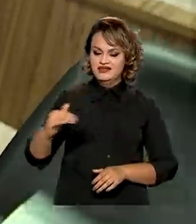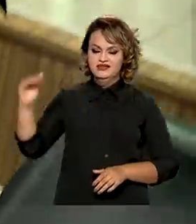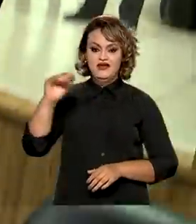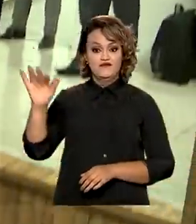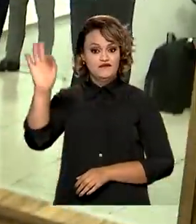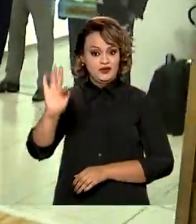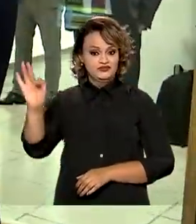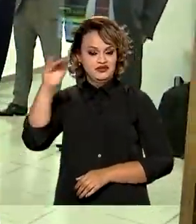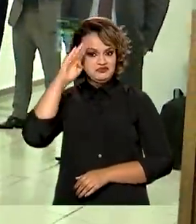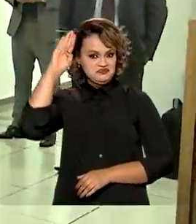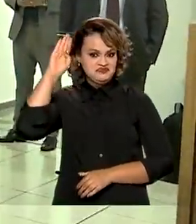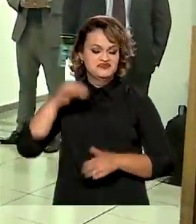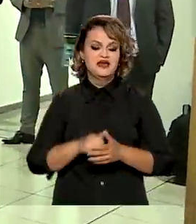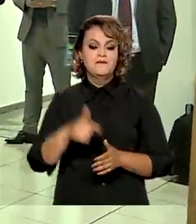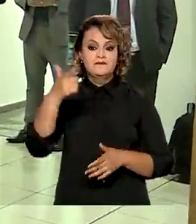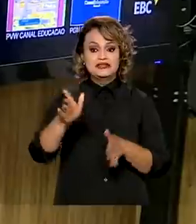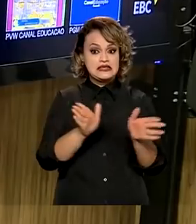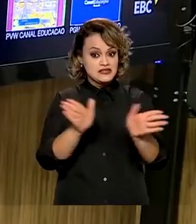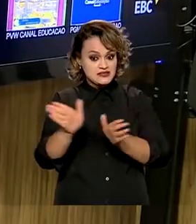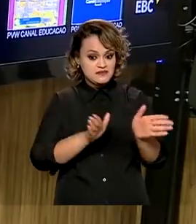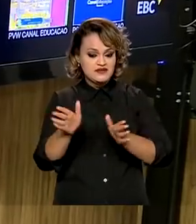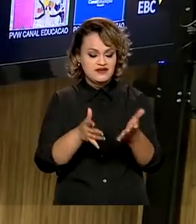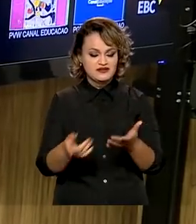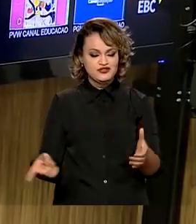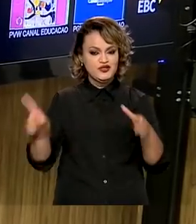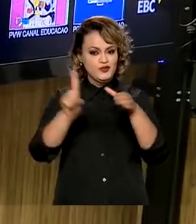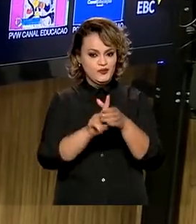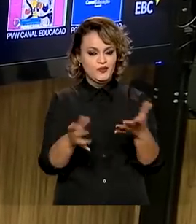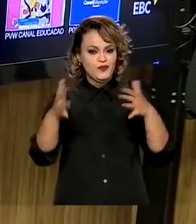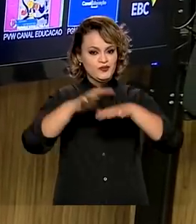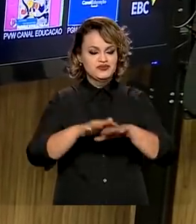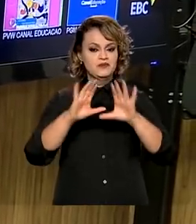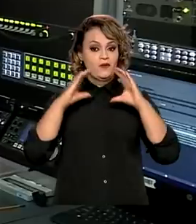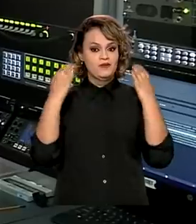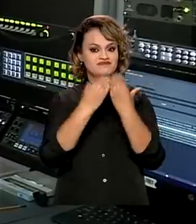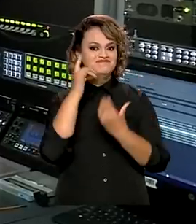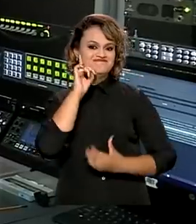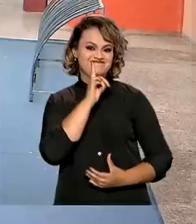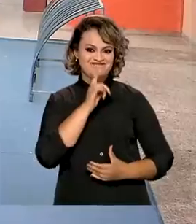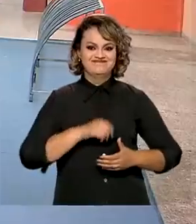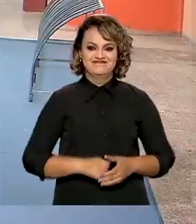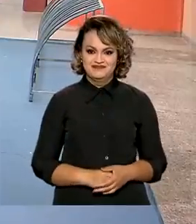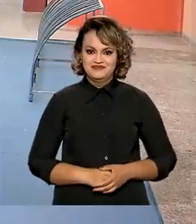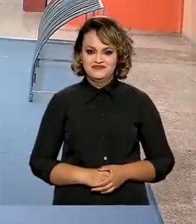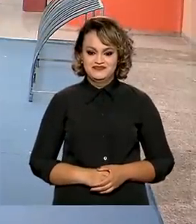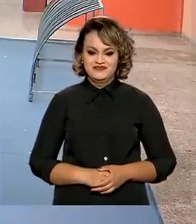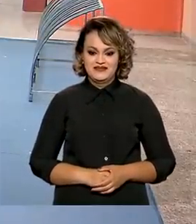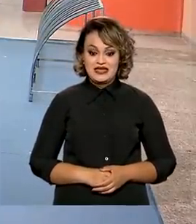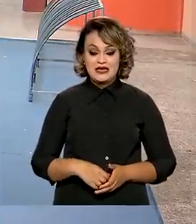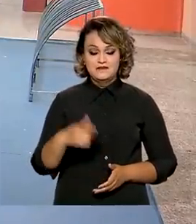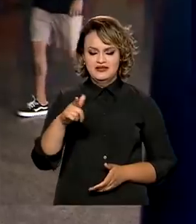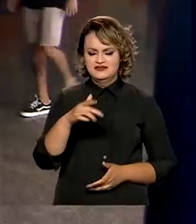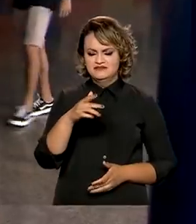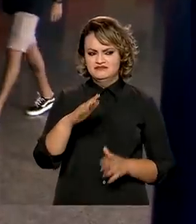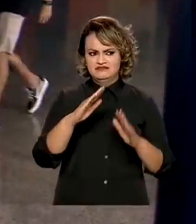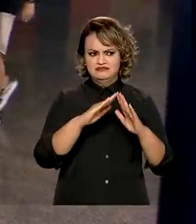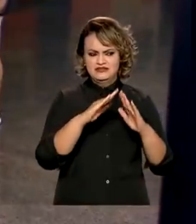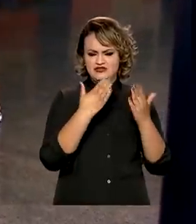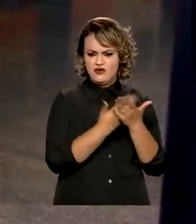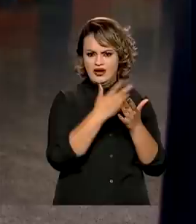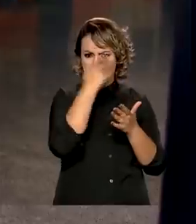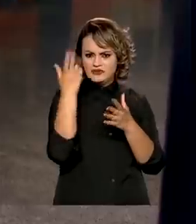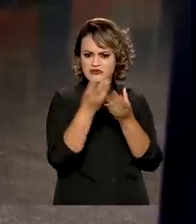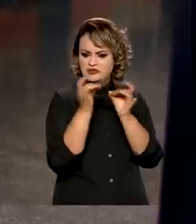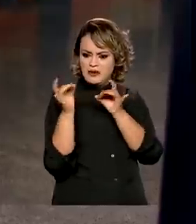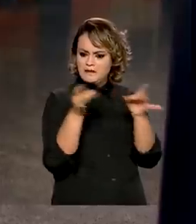ensino superior, além de acessibilidade e inclusão para a comunidade surda. Com o aumento da evasão escolar por